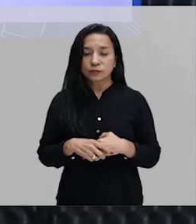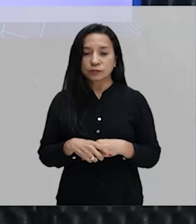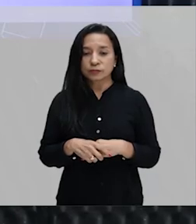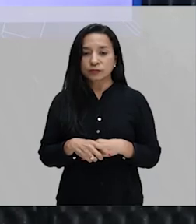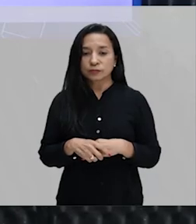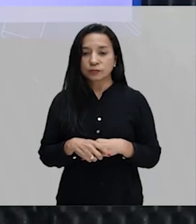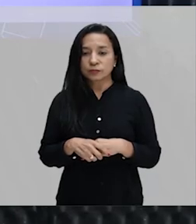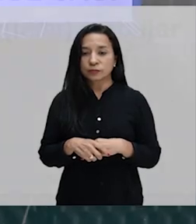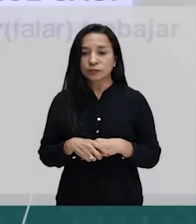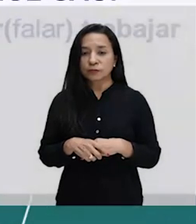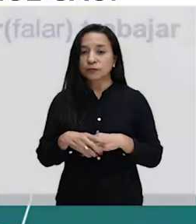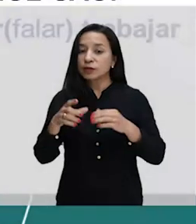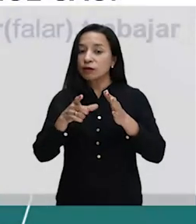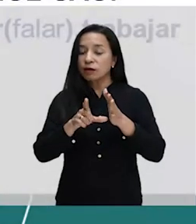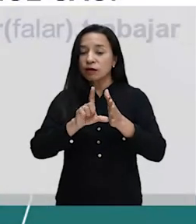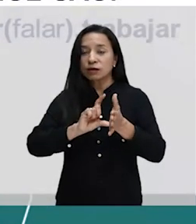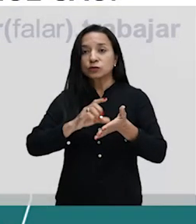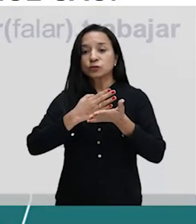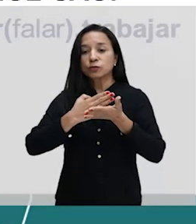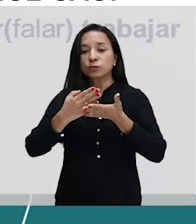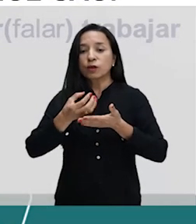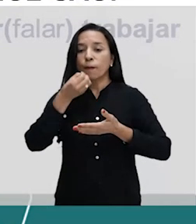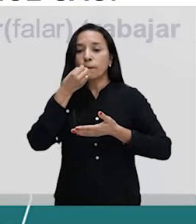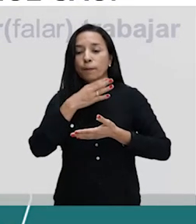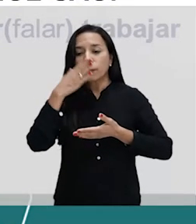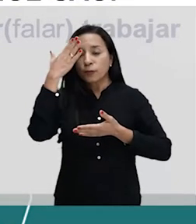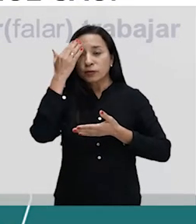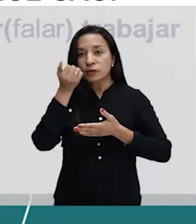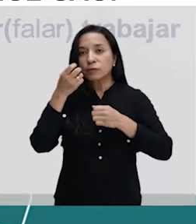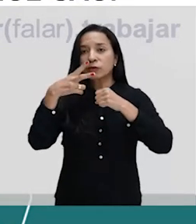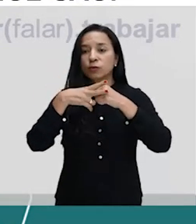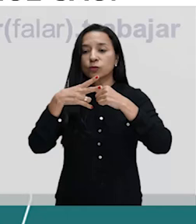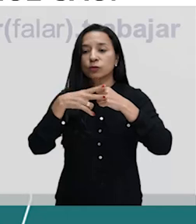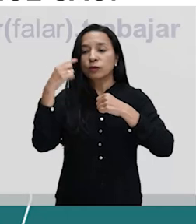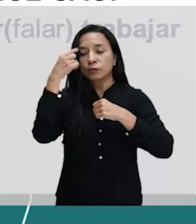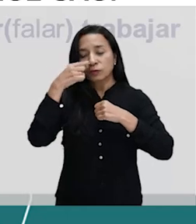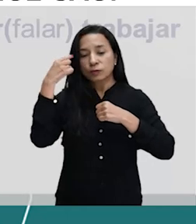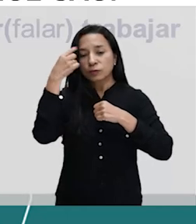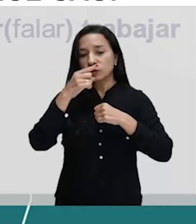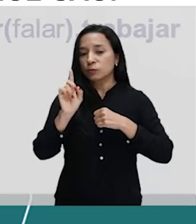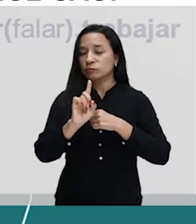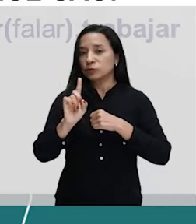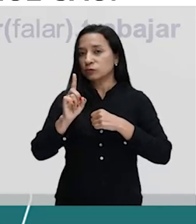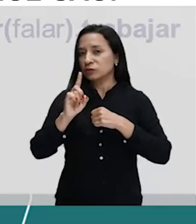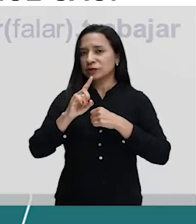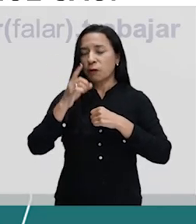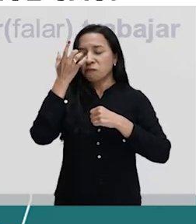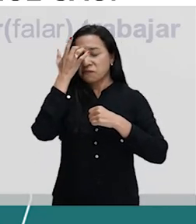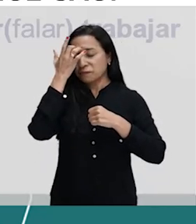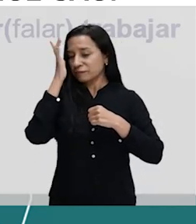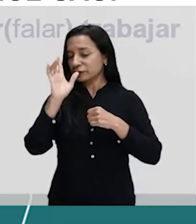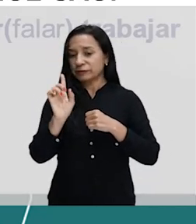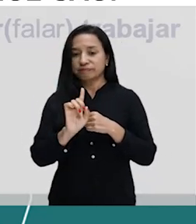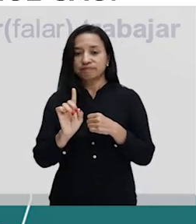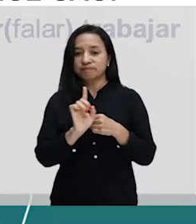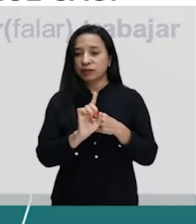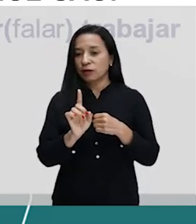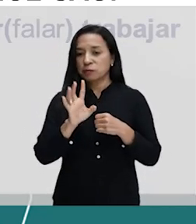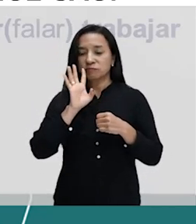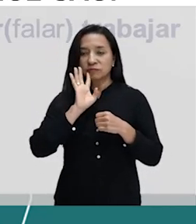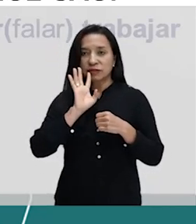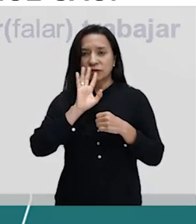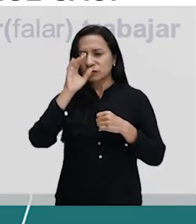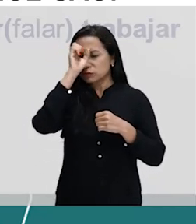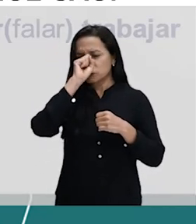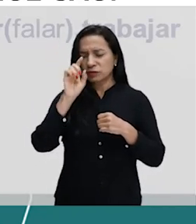Antes de começar, é bom saber que os verbos em espanhol não são as coisas mais fáceis e legais de